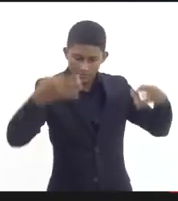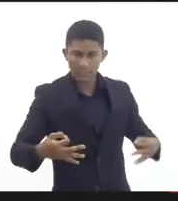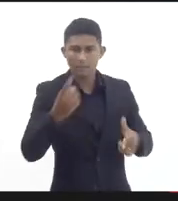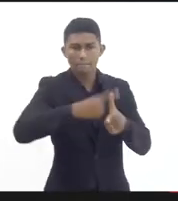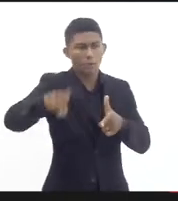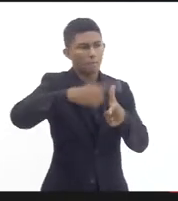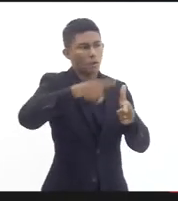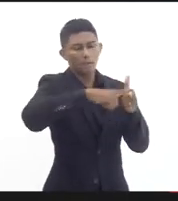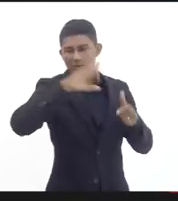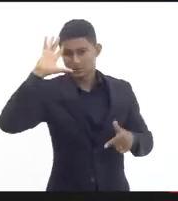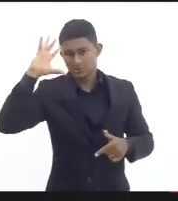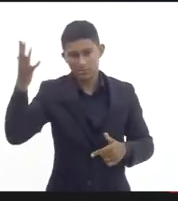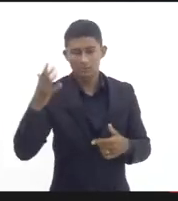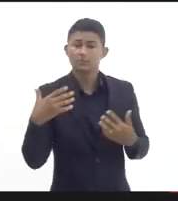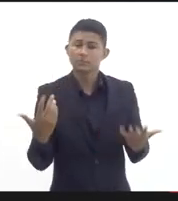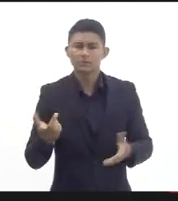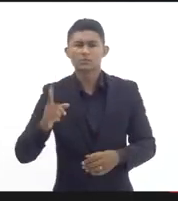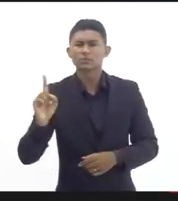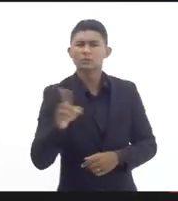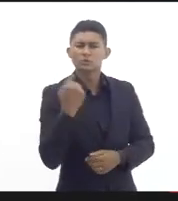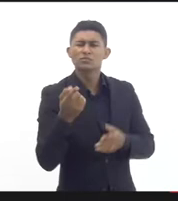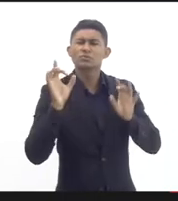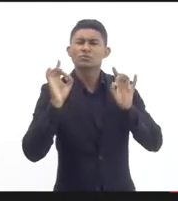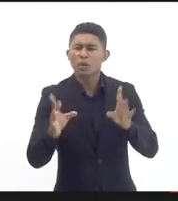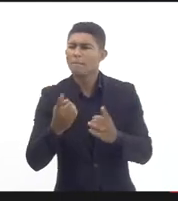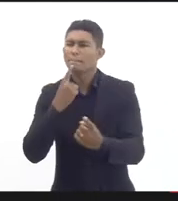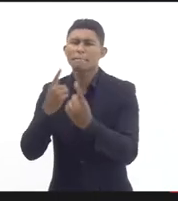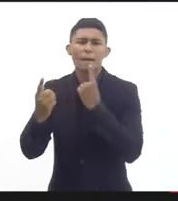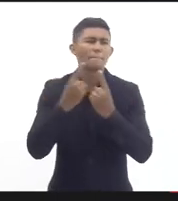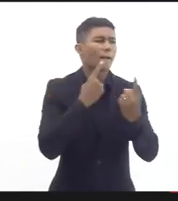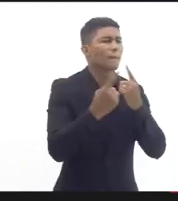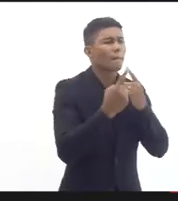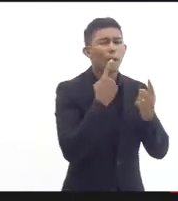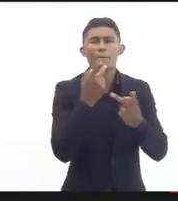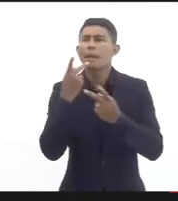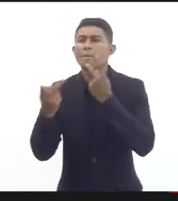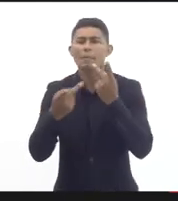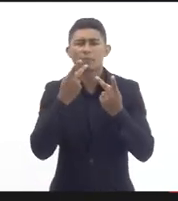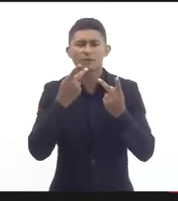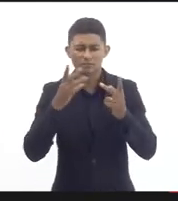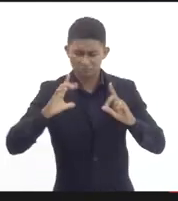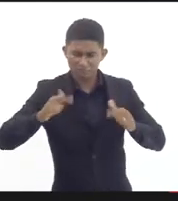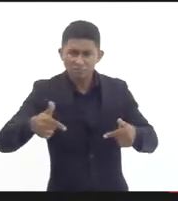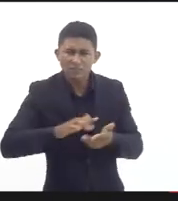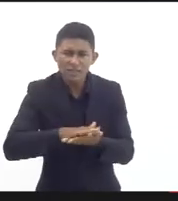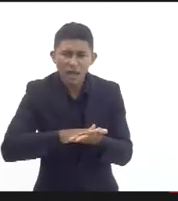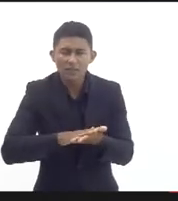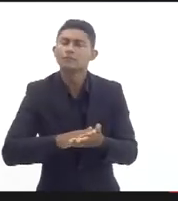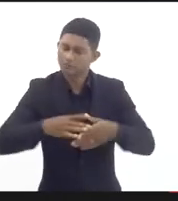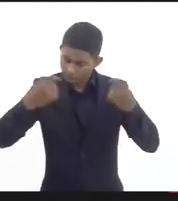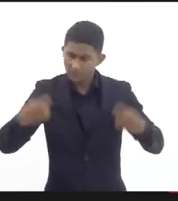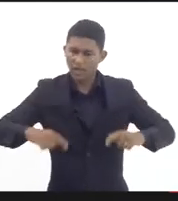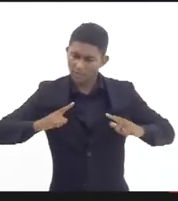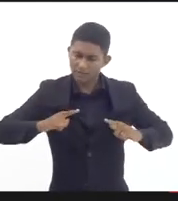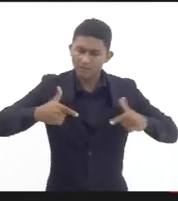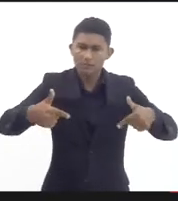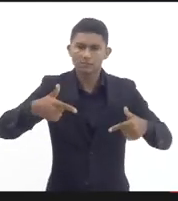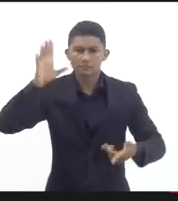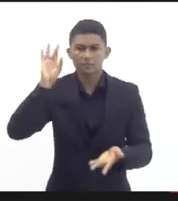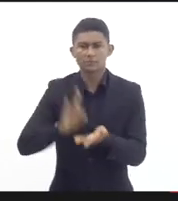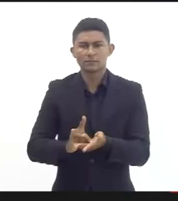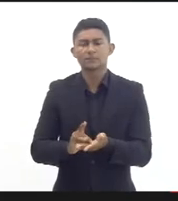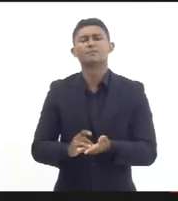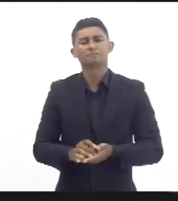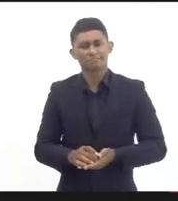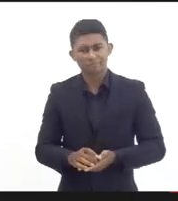adianta também a gente ficar só no discurso e não resolver na prática essas questões de vacância que